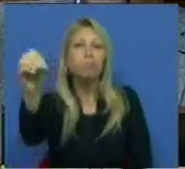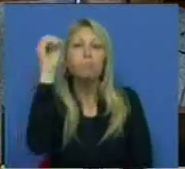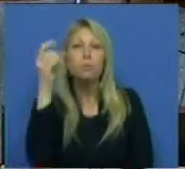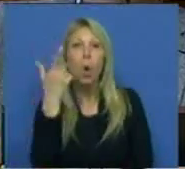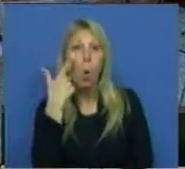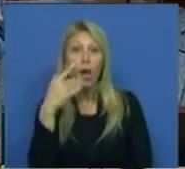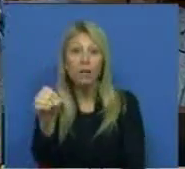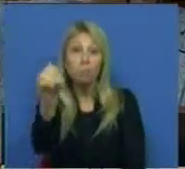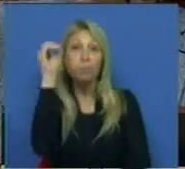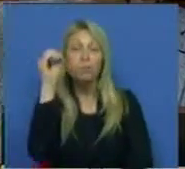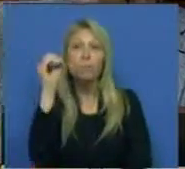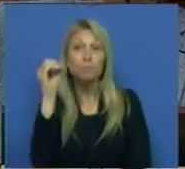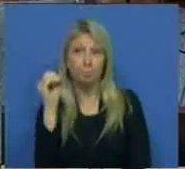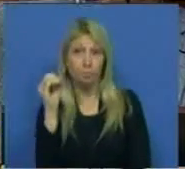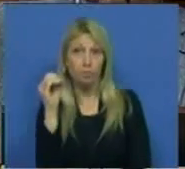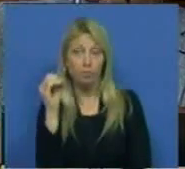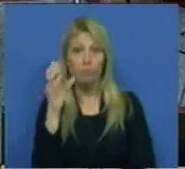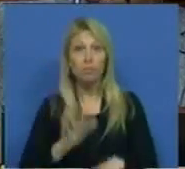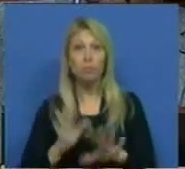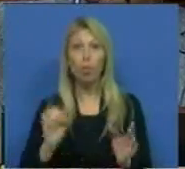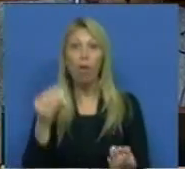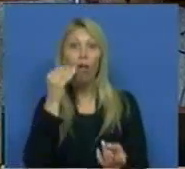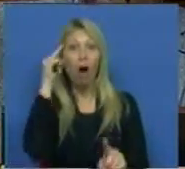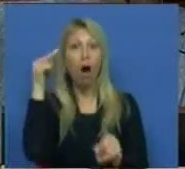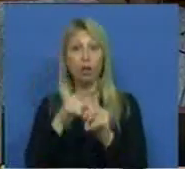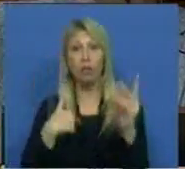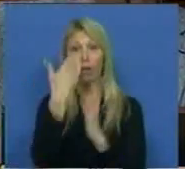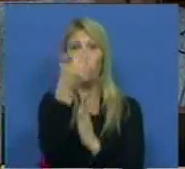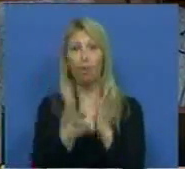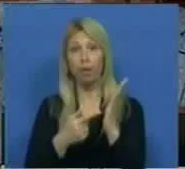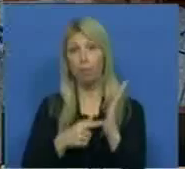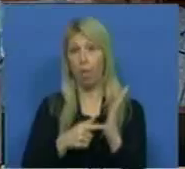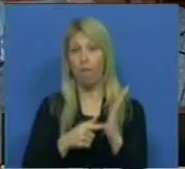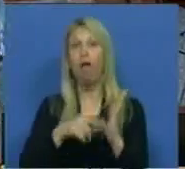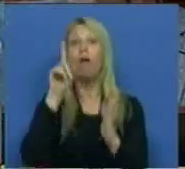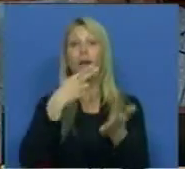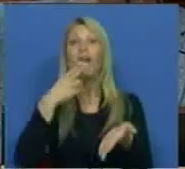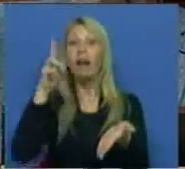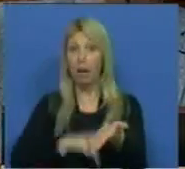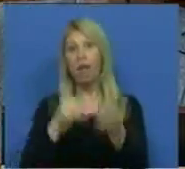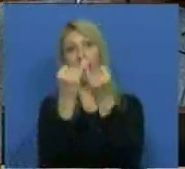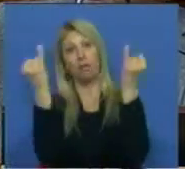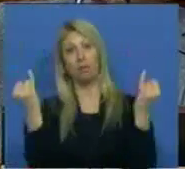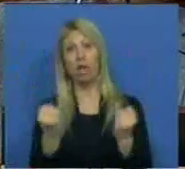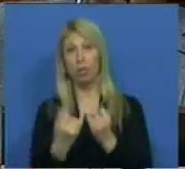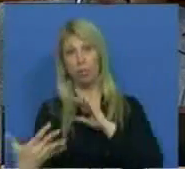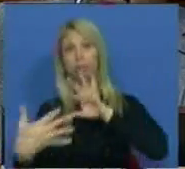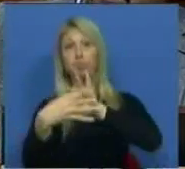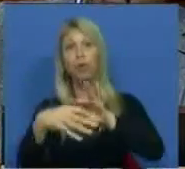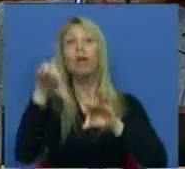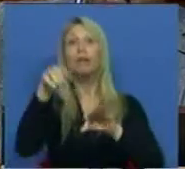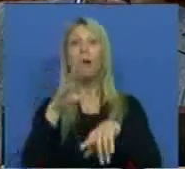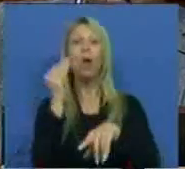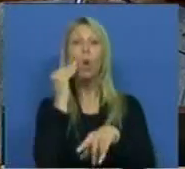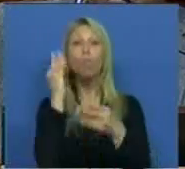desconhecimento profundo em relação ao objeto deste diploma, em relação à realidade internacional e em relação ao